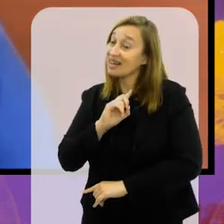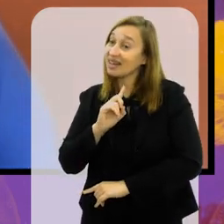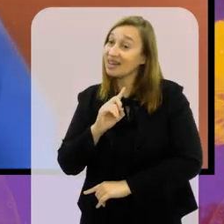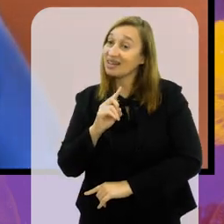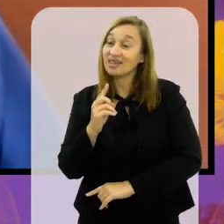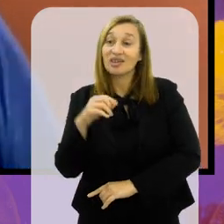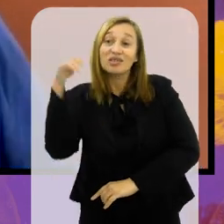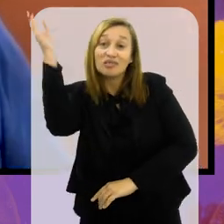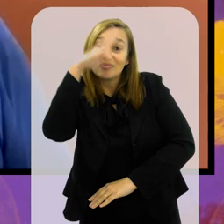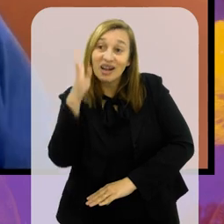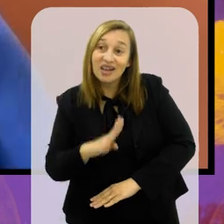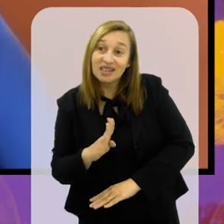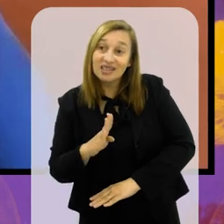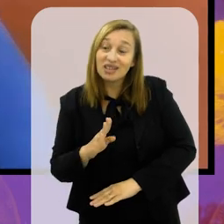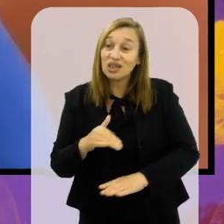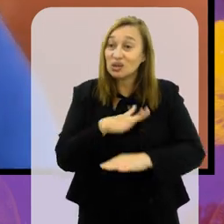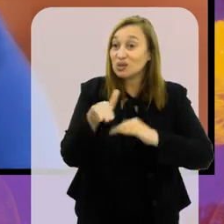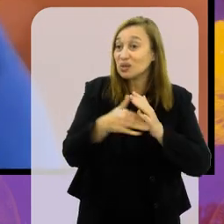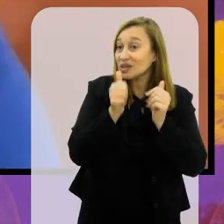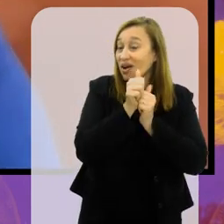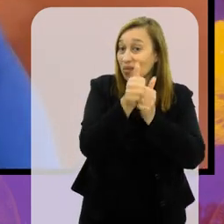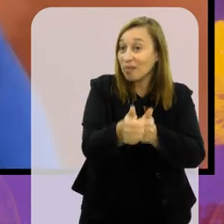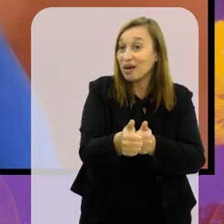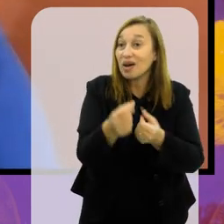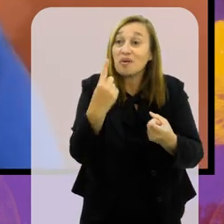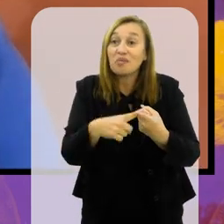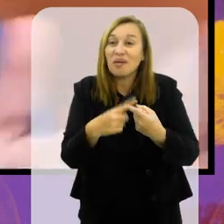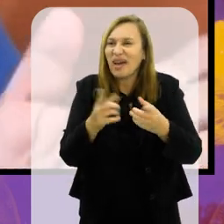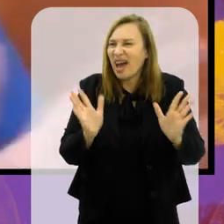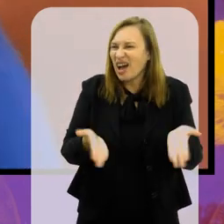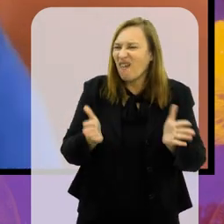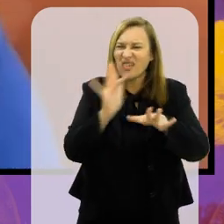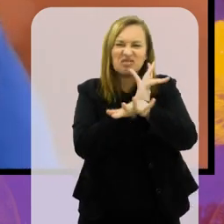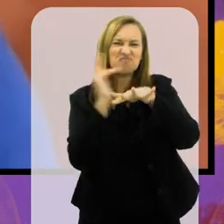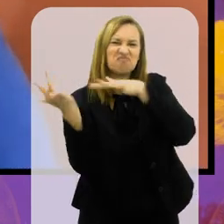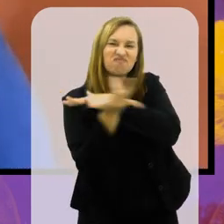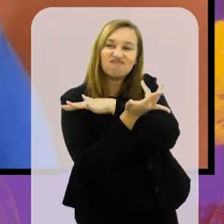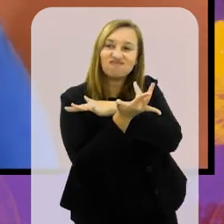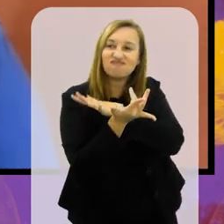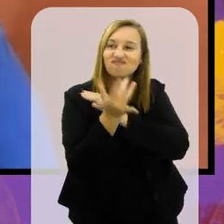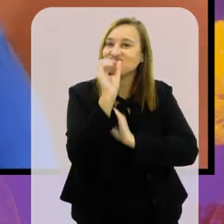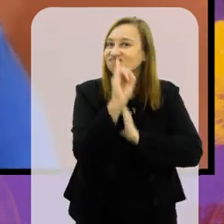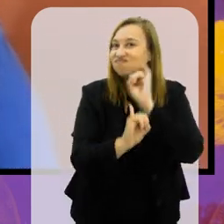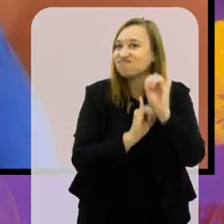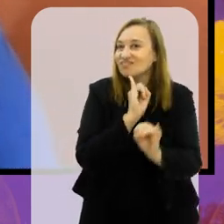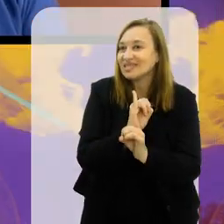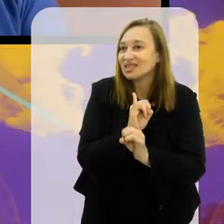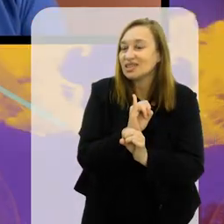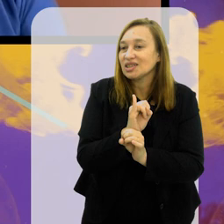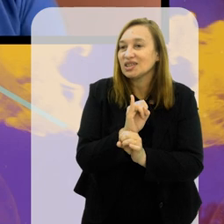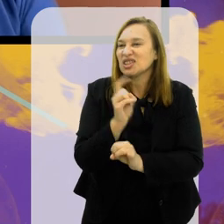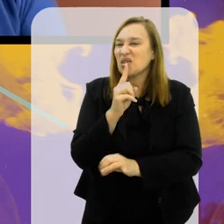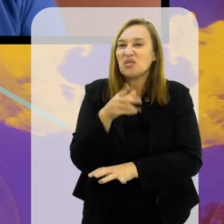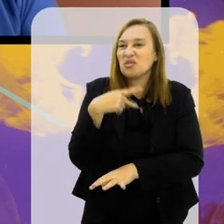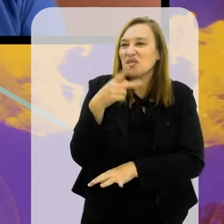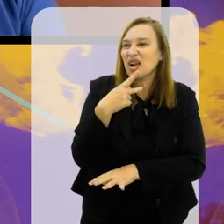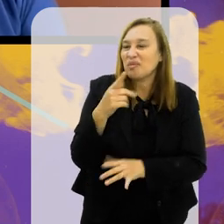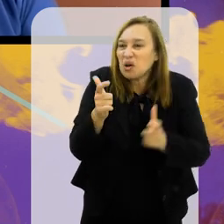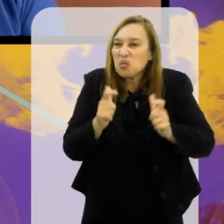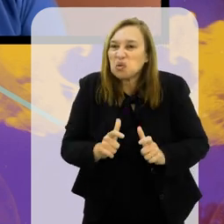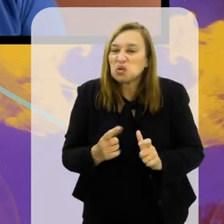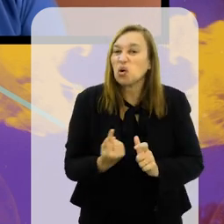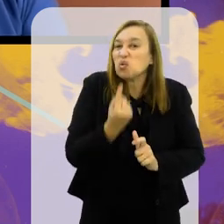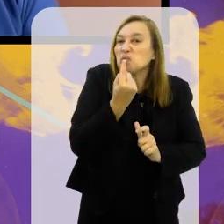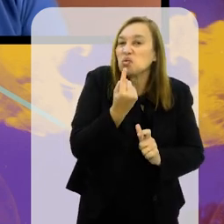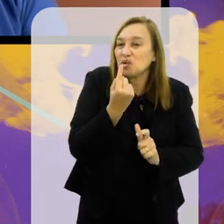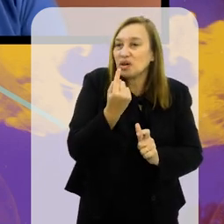Um beijo pra Formiga Minas Gerais. Um beijo para o nosso Brasil e o mundo que nos acompanha. Porque agora com as redes sociais, com a